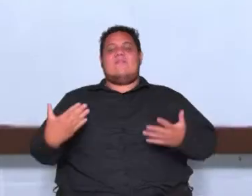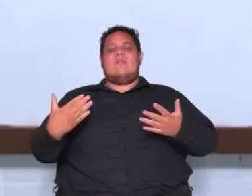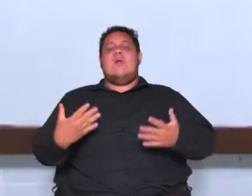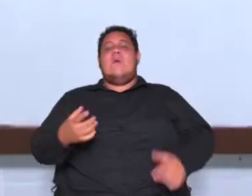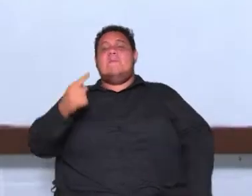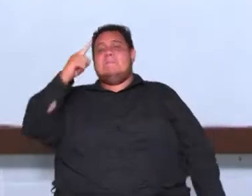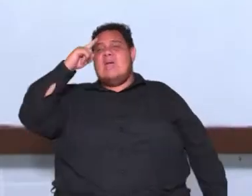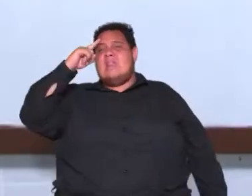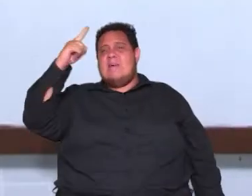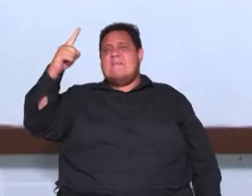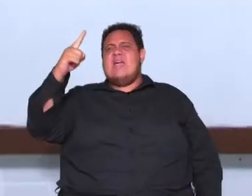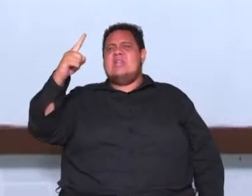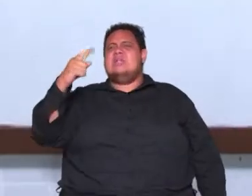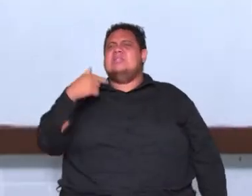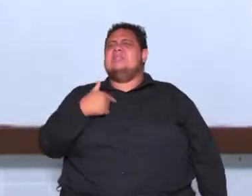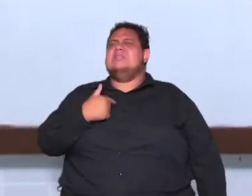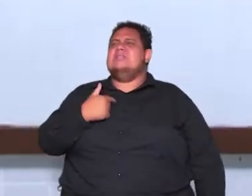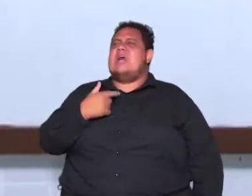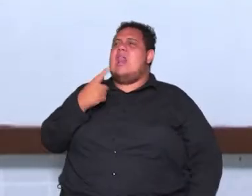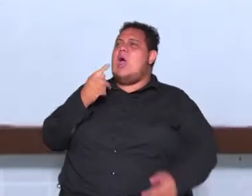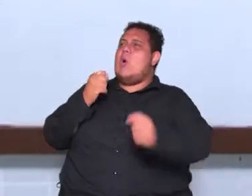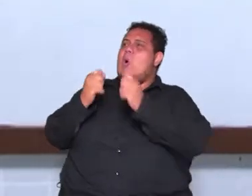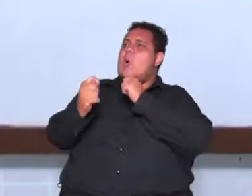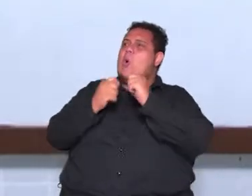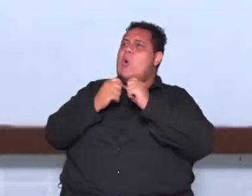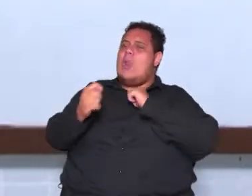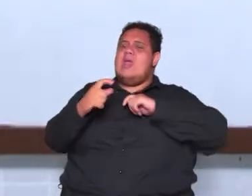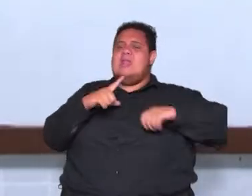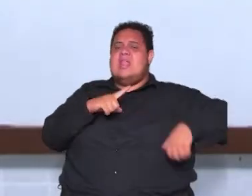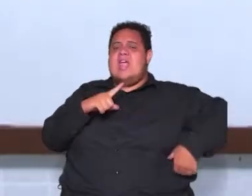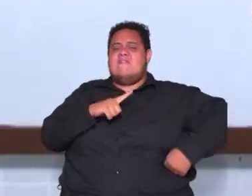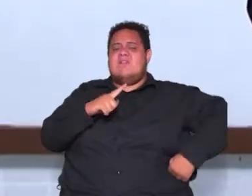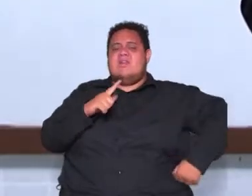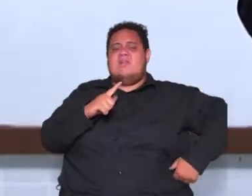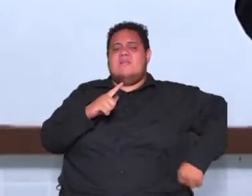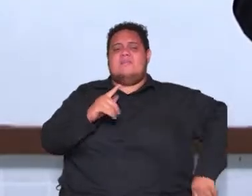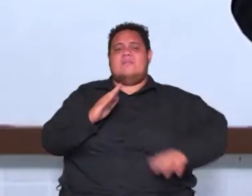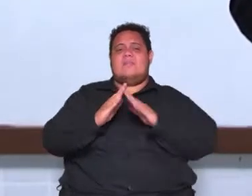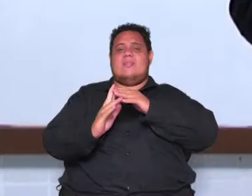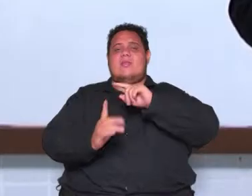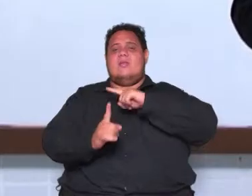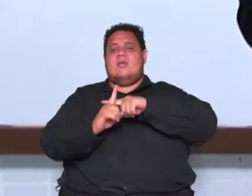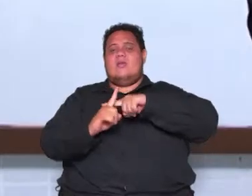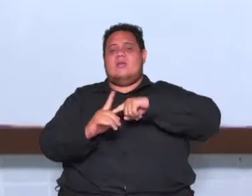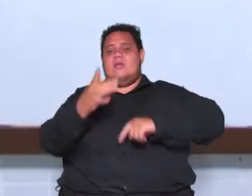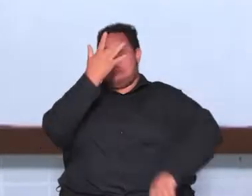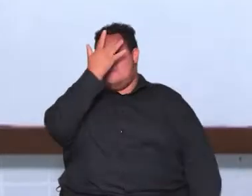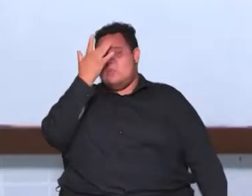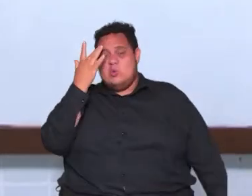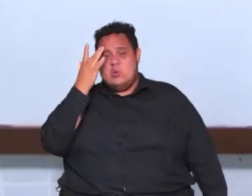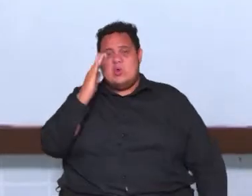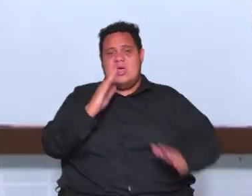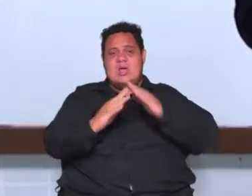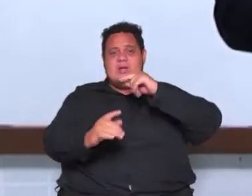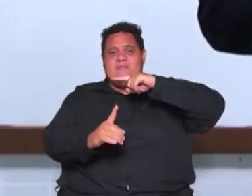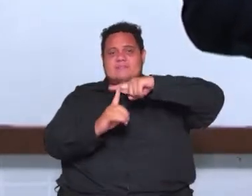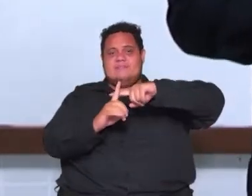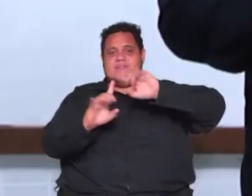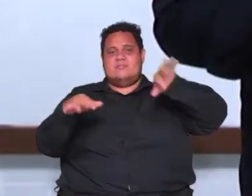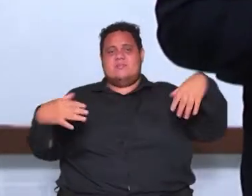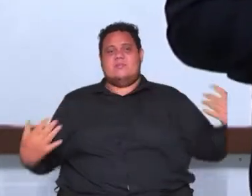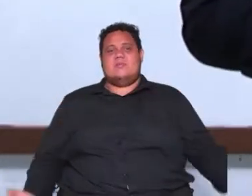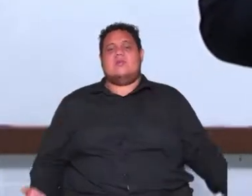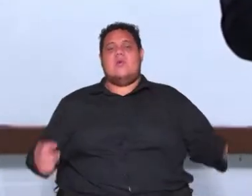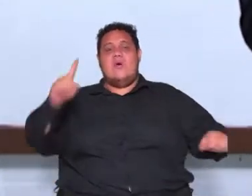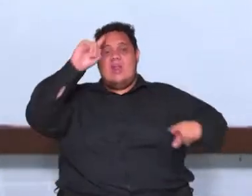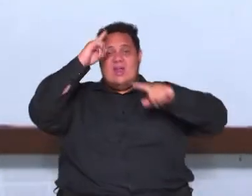o pensamento ele ficou extremamente controlado pela igreja pelos ditames da igreja então a